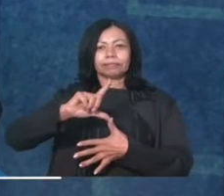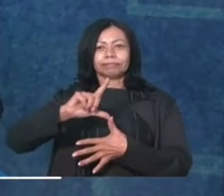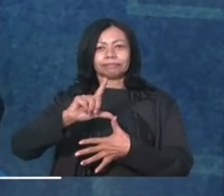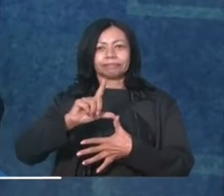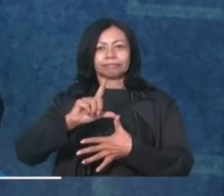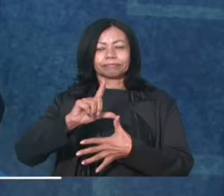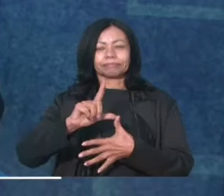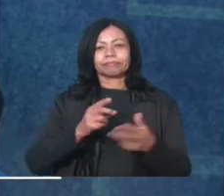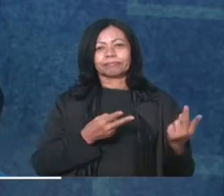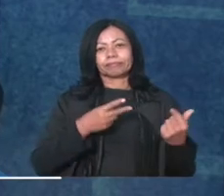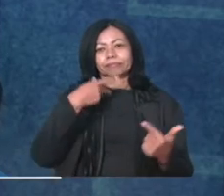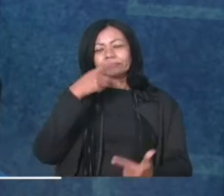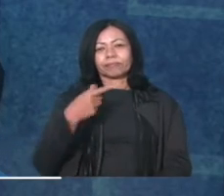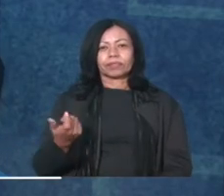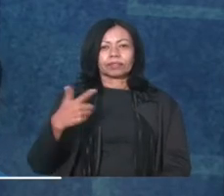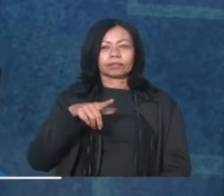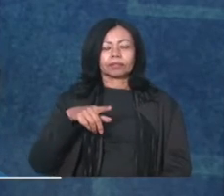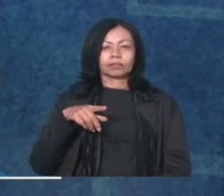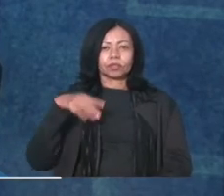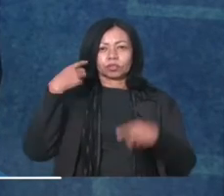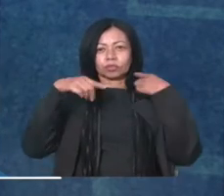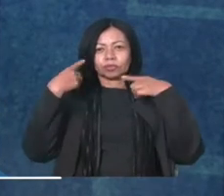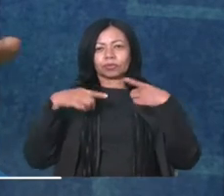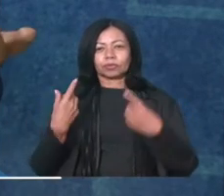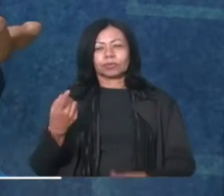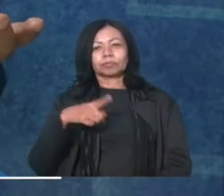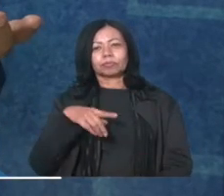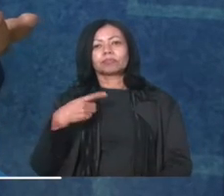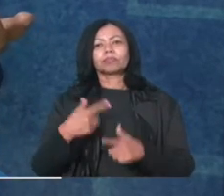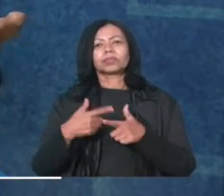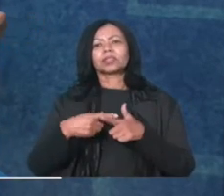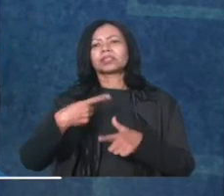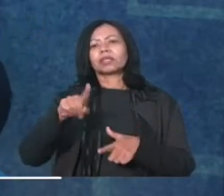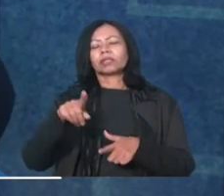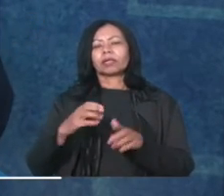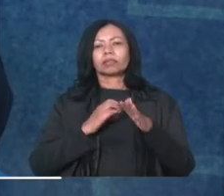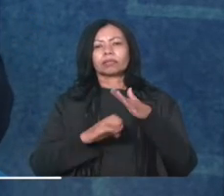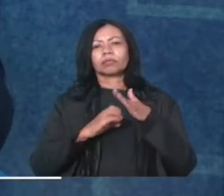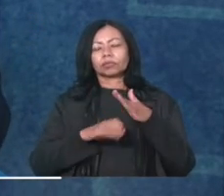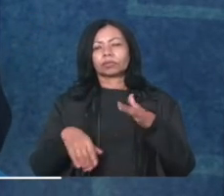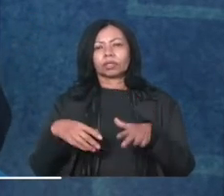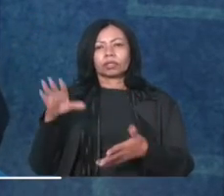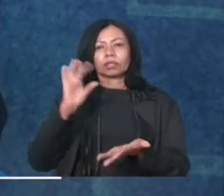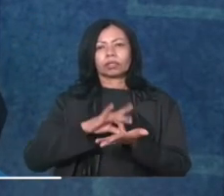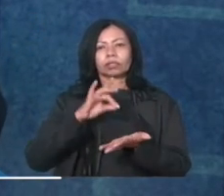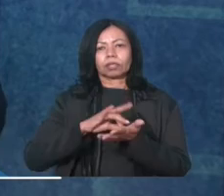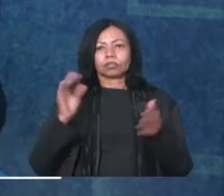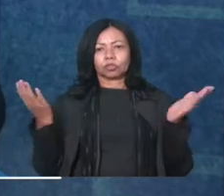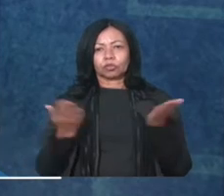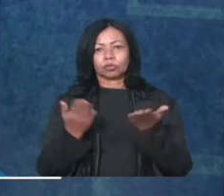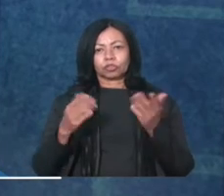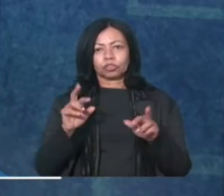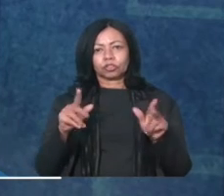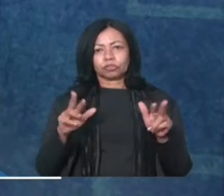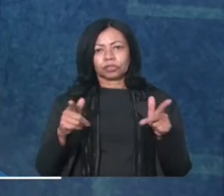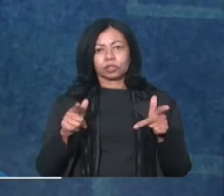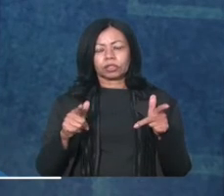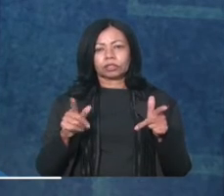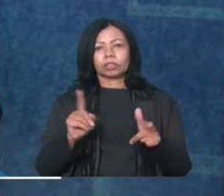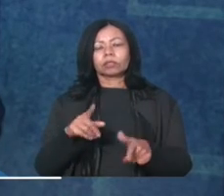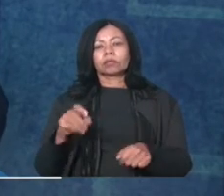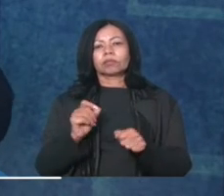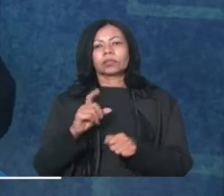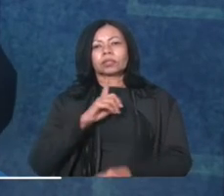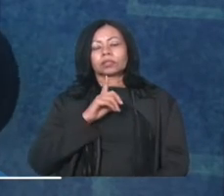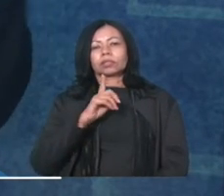Como sempre falo em todos os meus discursos, por que sair de lá de dentro da indústria? A realidade hoje é diferente, nós não vamos